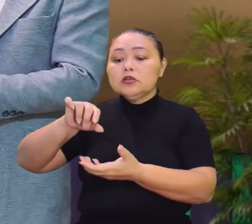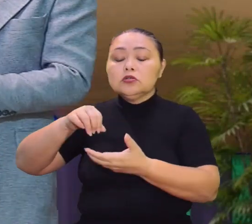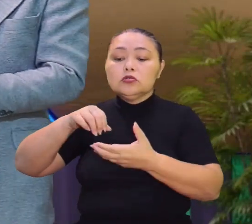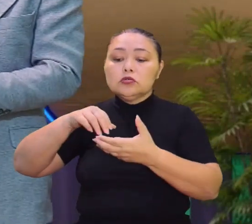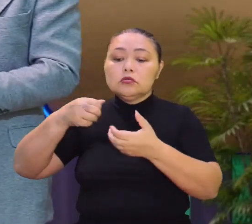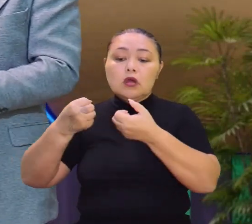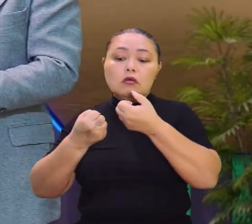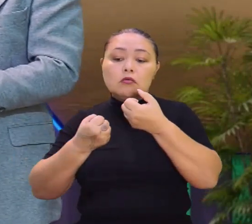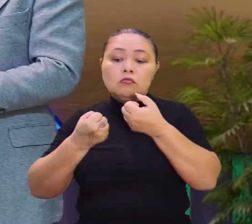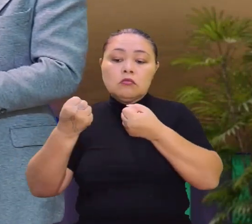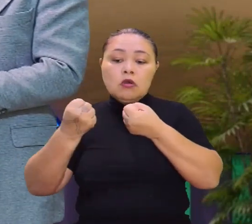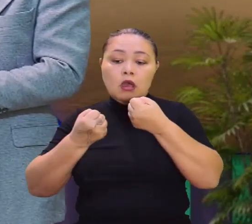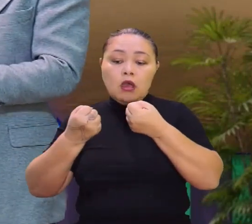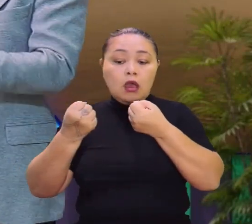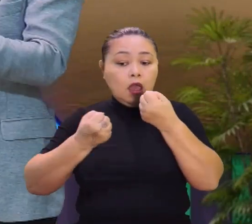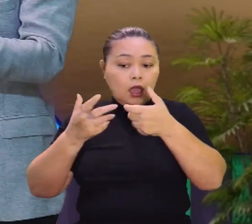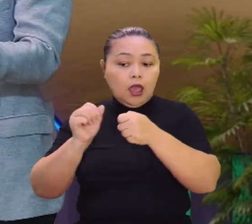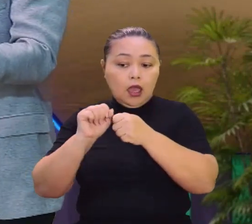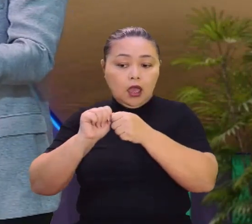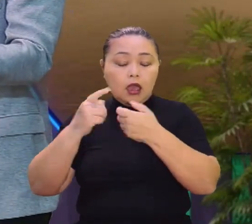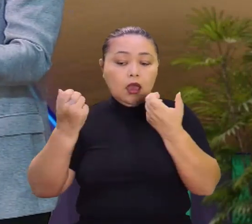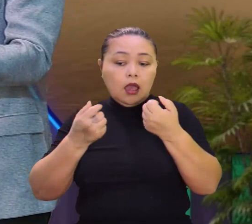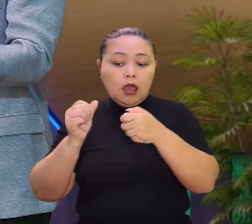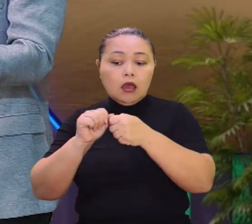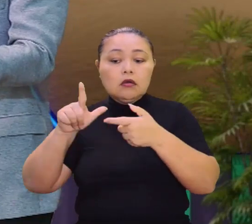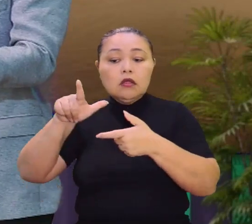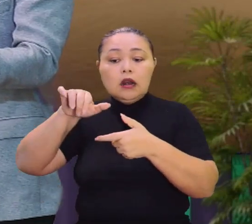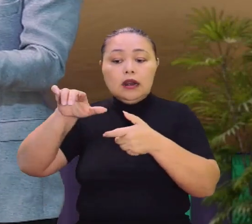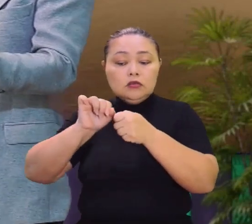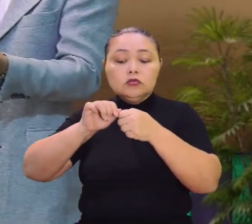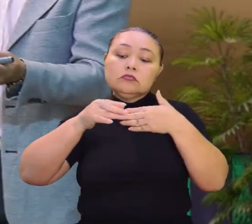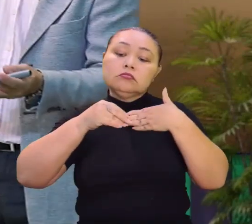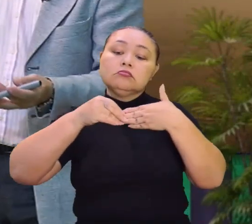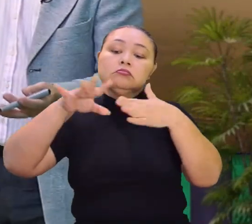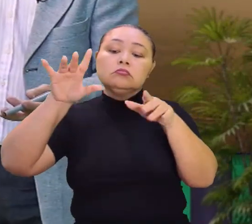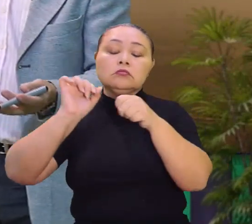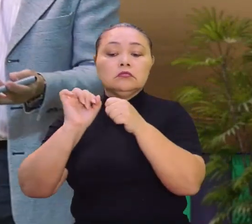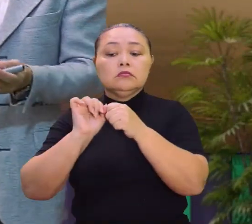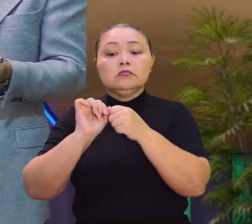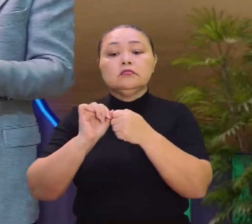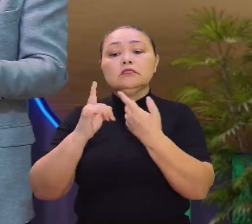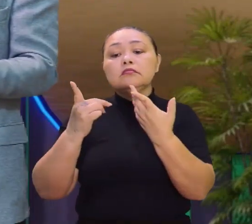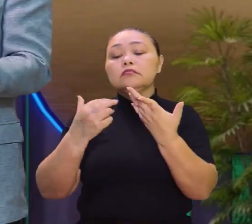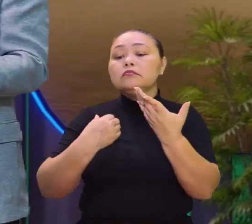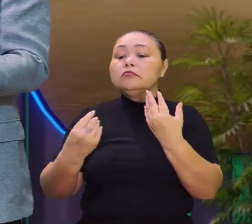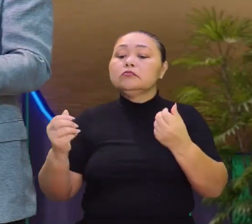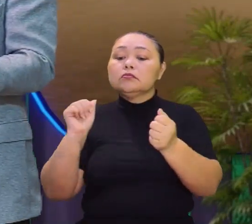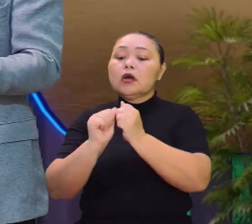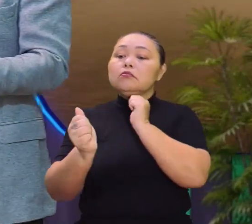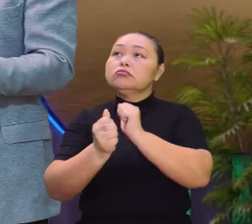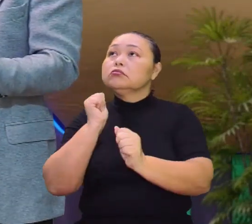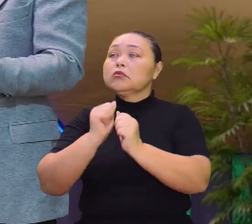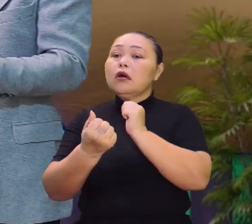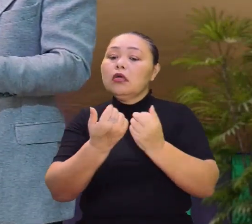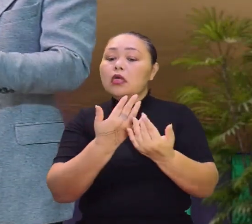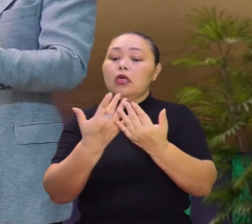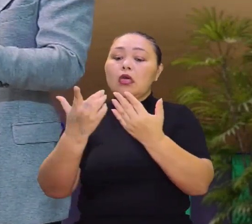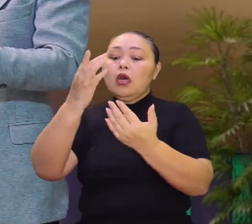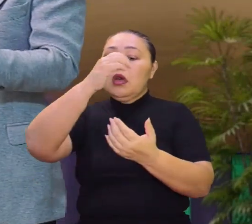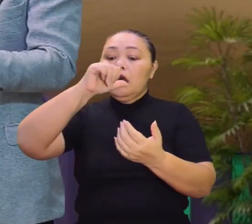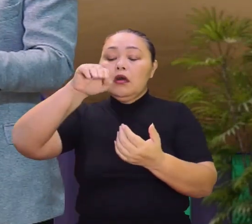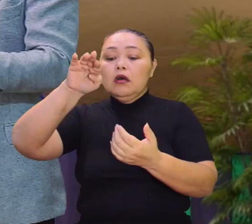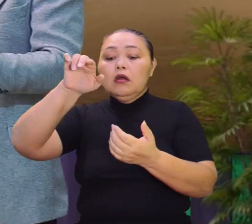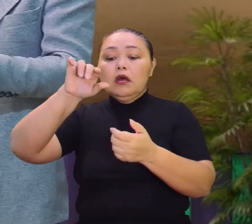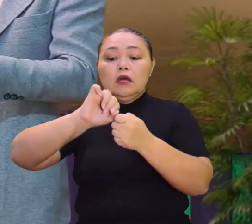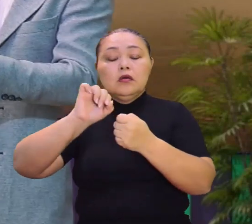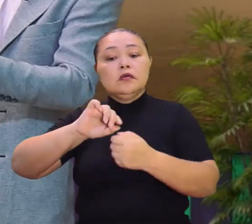o carro de lixo, né? Muito bem. Então, é uma ação, né? Com certeza. Não vai liberar gás carbônico na atmosfera. Exato. Agora,